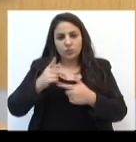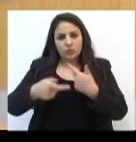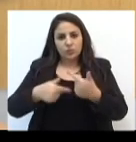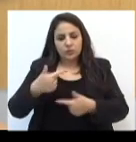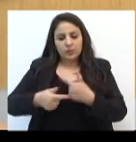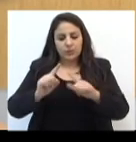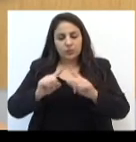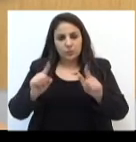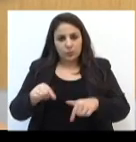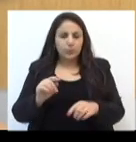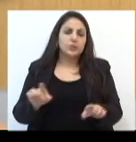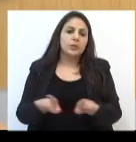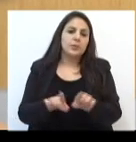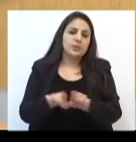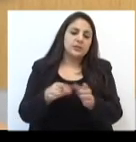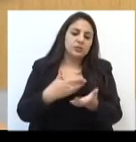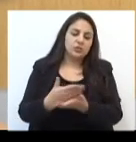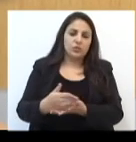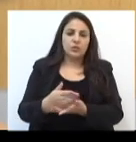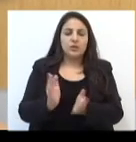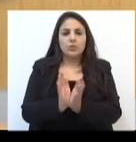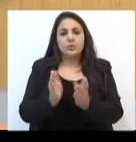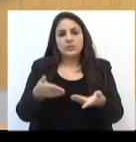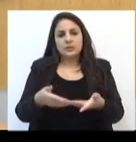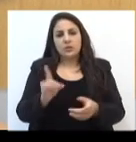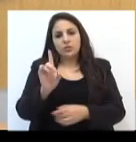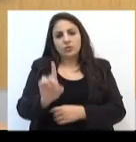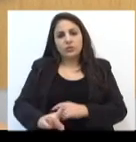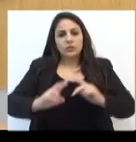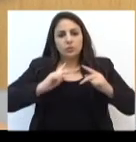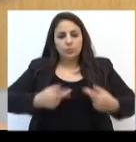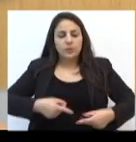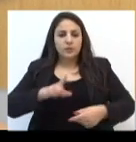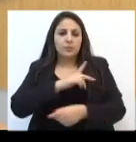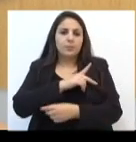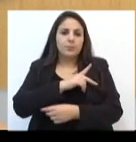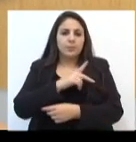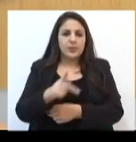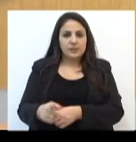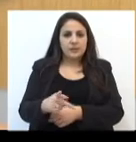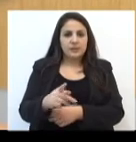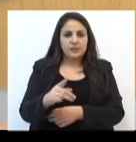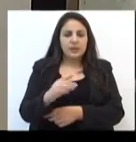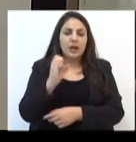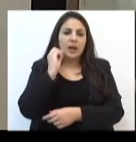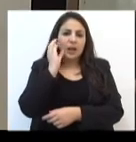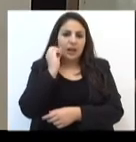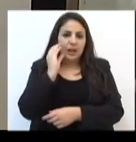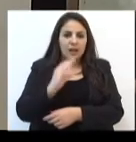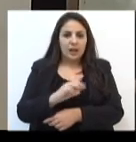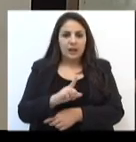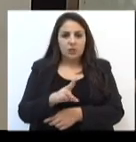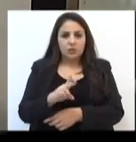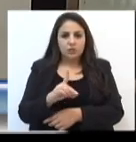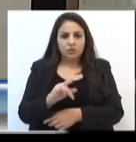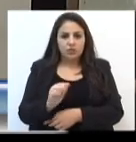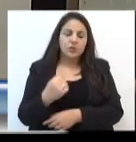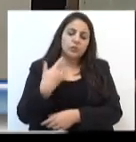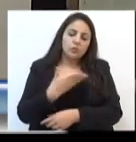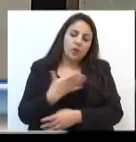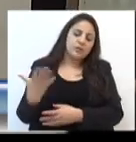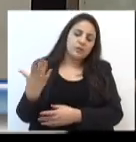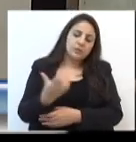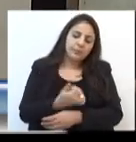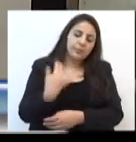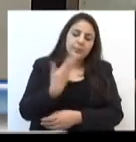iniciativa da Comissão de Direitos Humanos, que tem como presidente a vereadora Cláudia Furlaneto. Nós recebemos na nossa comissão,